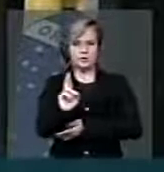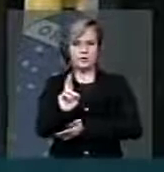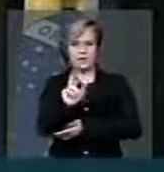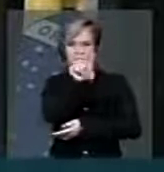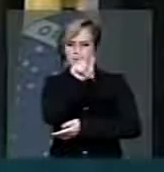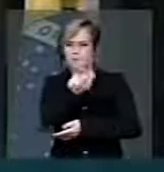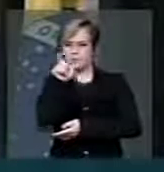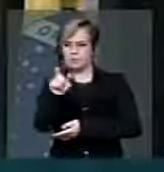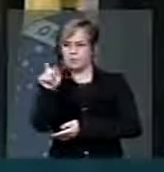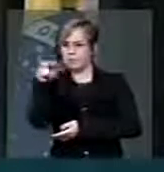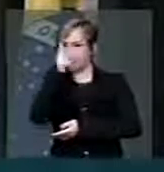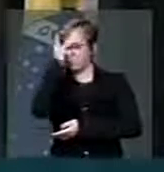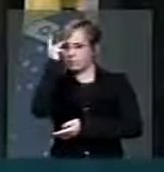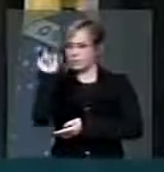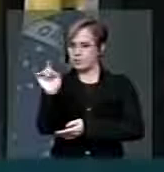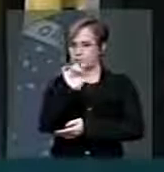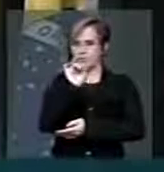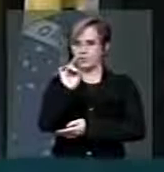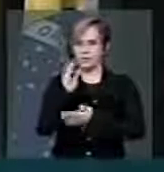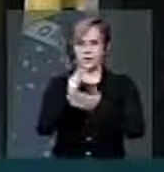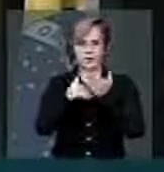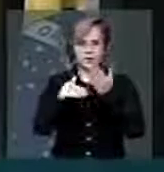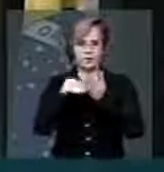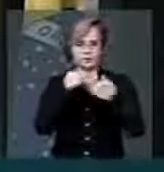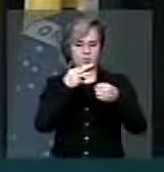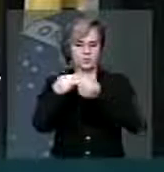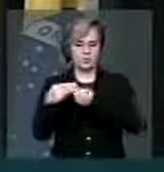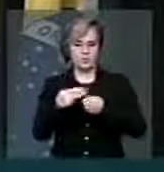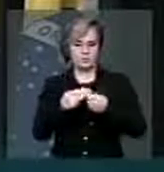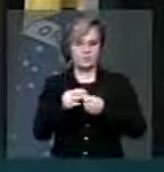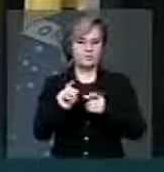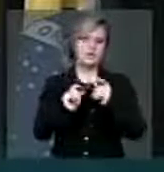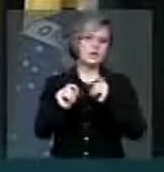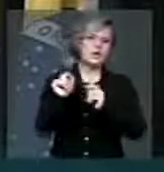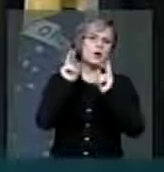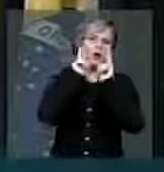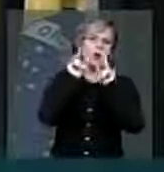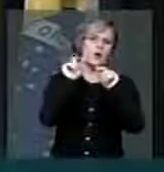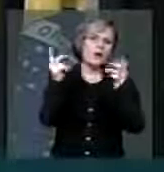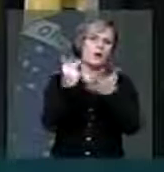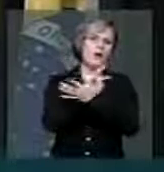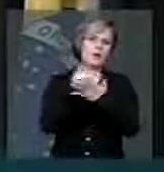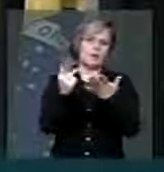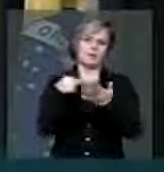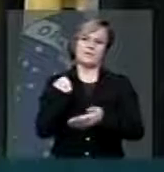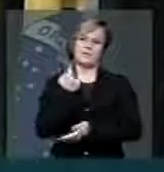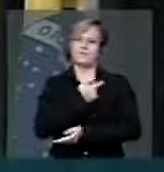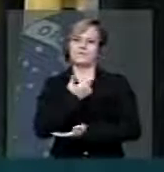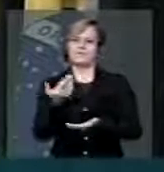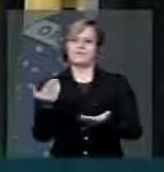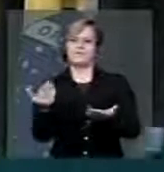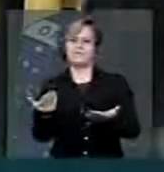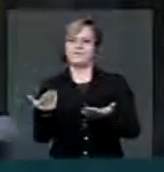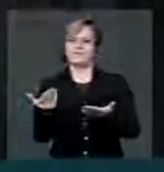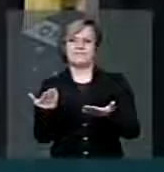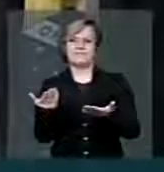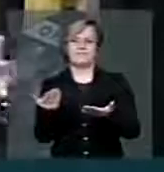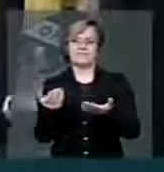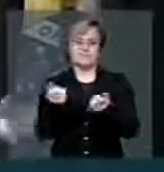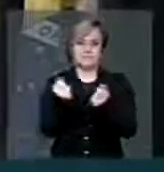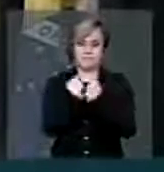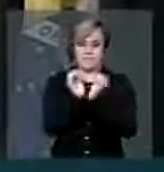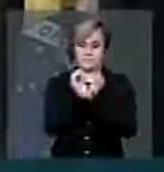habitante, por município. Vejam que situação que nós chegamos, que os